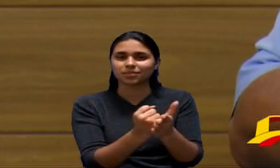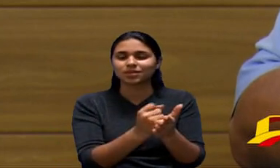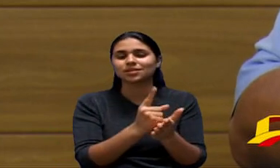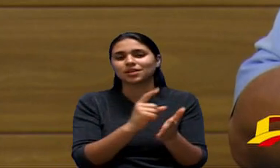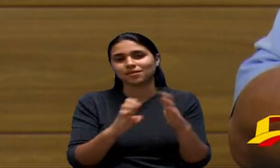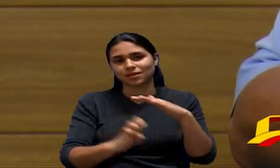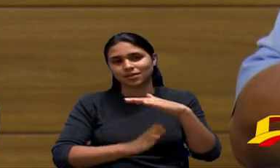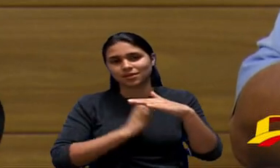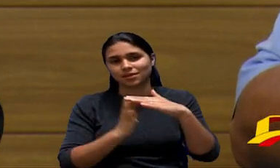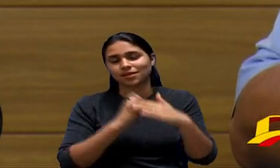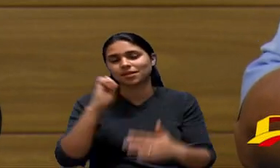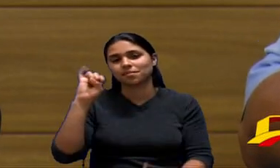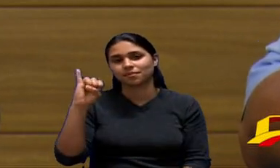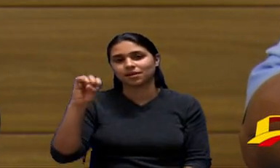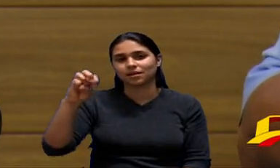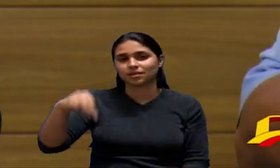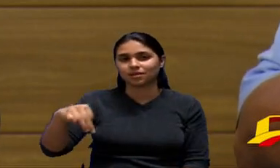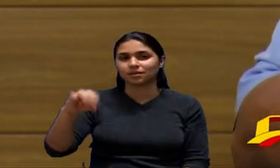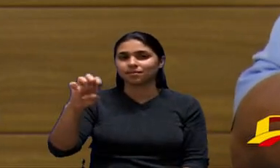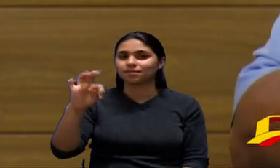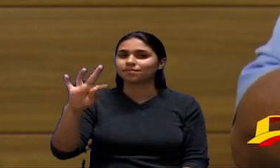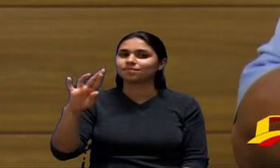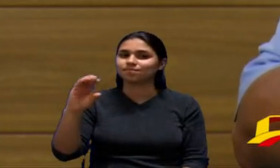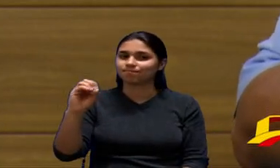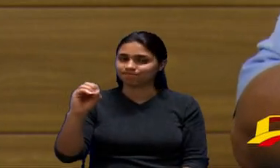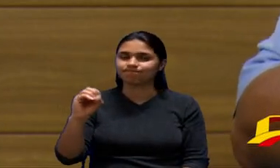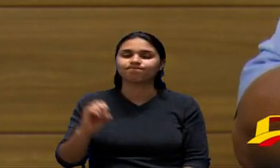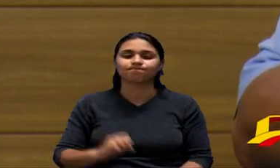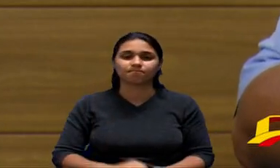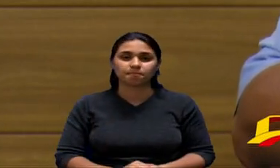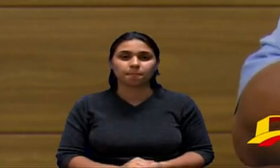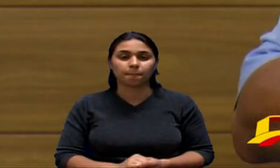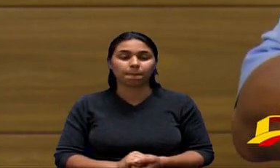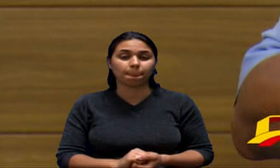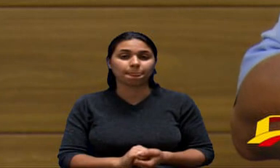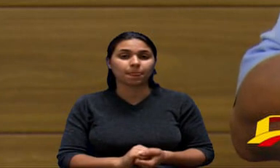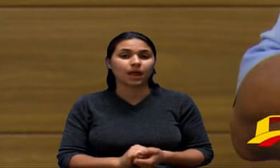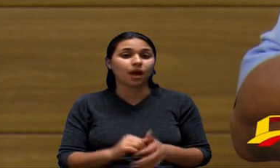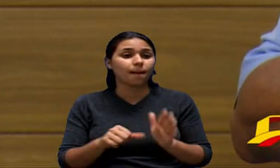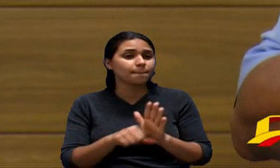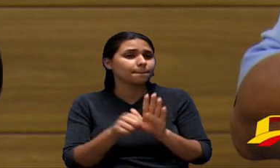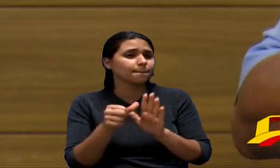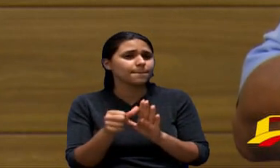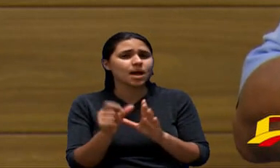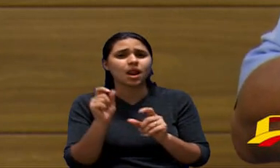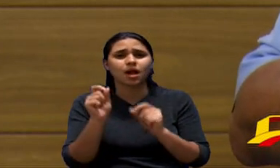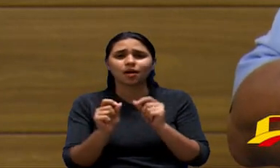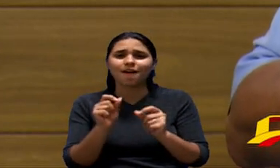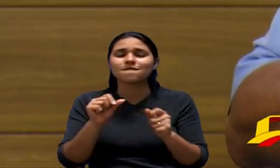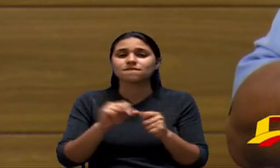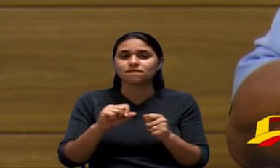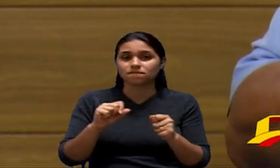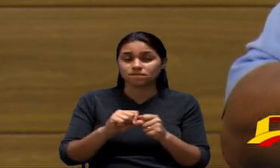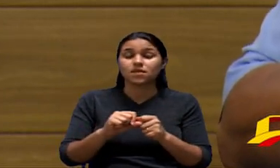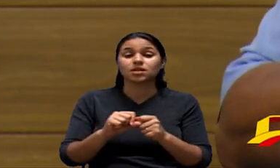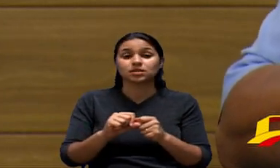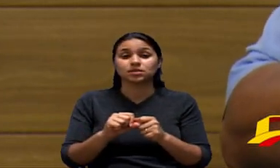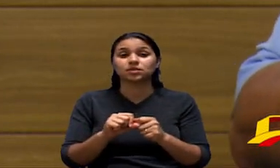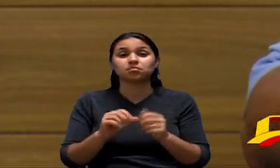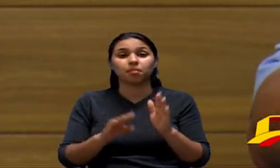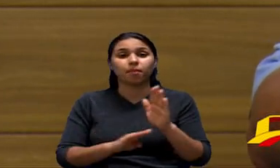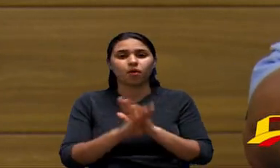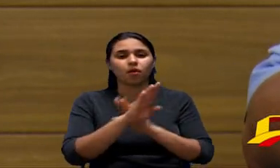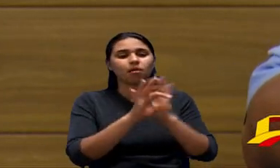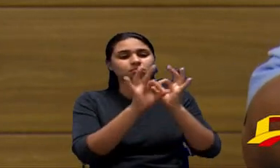algumas cidades que já tentaram eu acho que o primeiro passo seria o Inmetro regulamentar uma mangueira transparente para